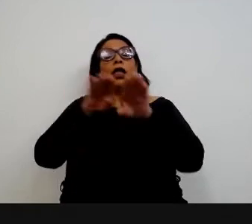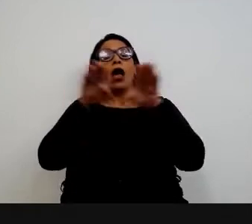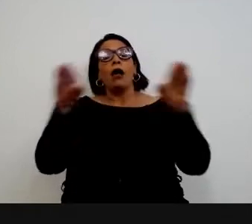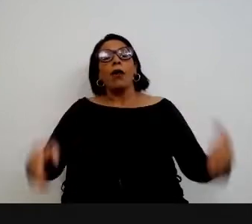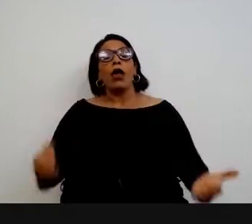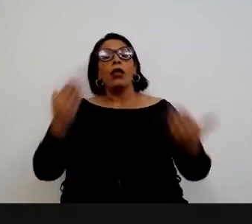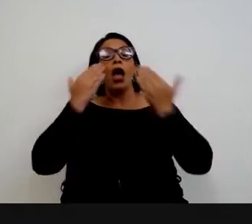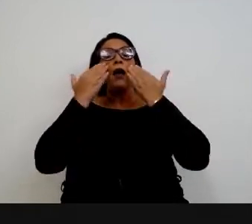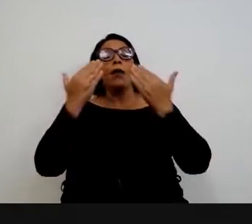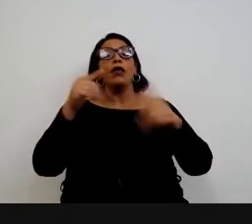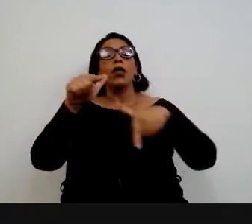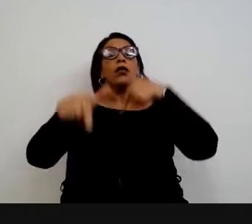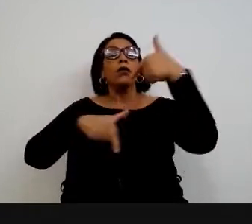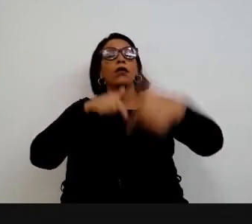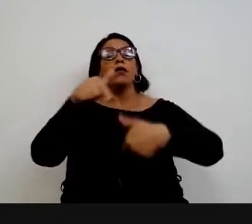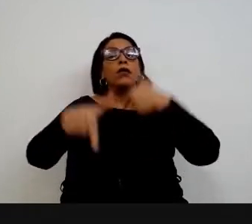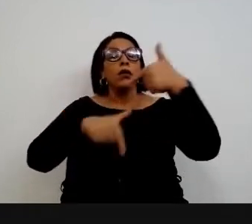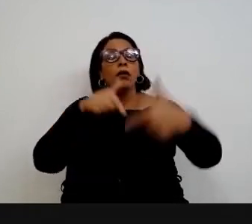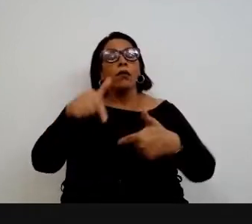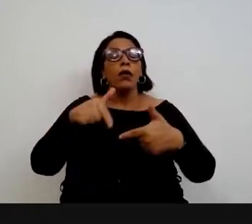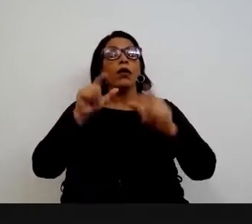mesas de apresentação de trabalhos,